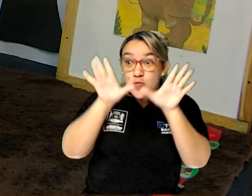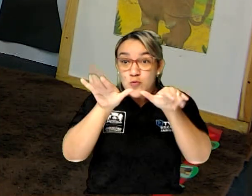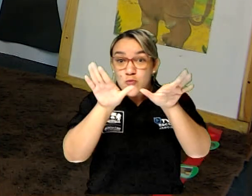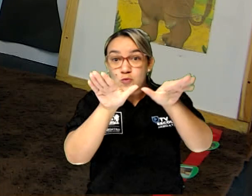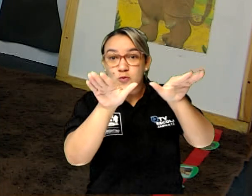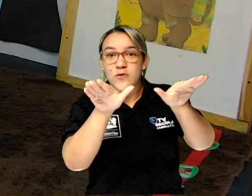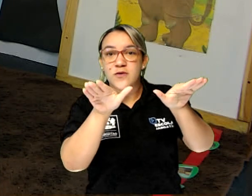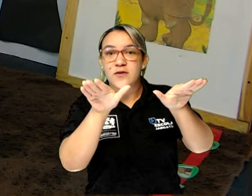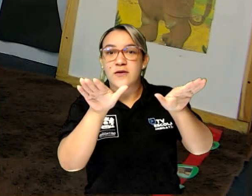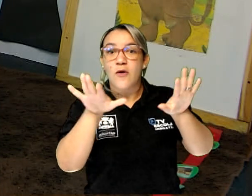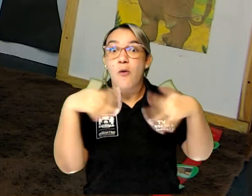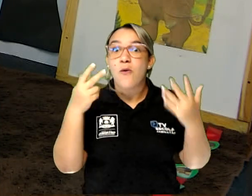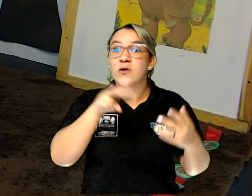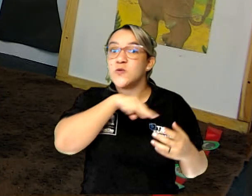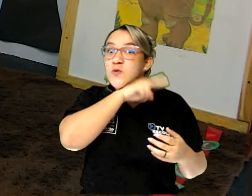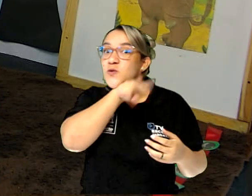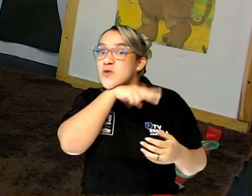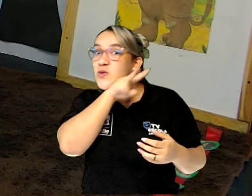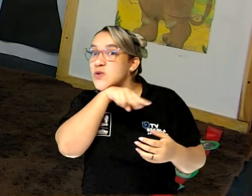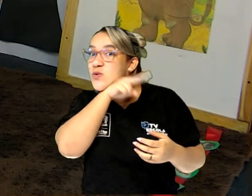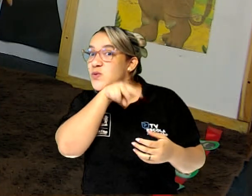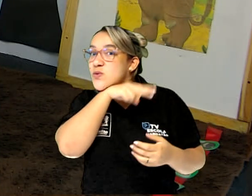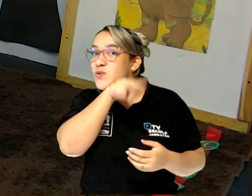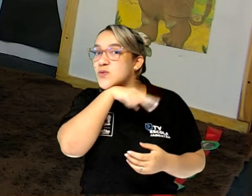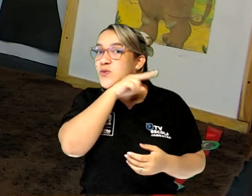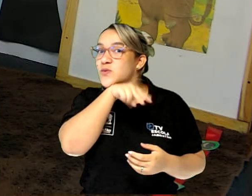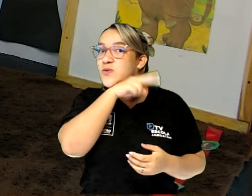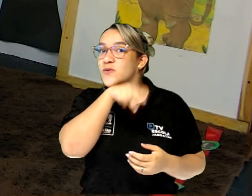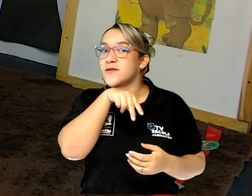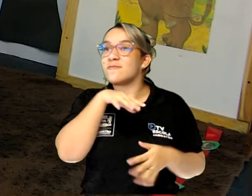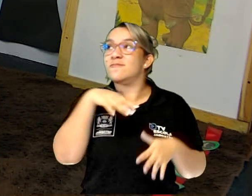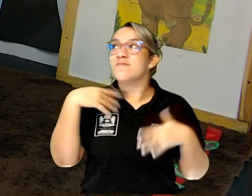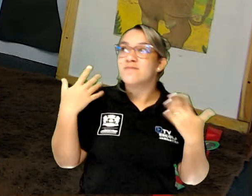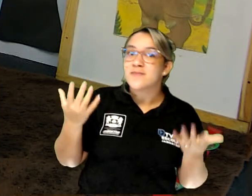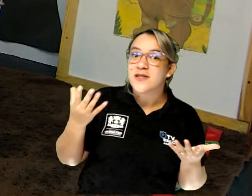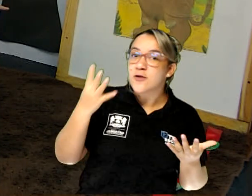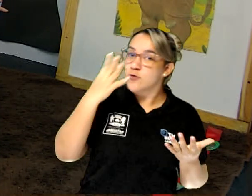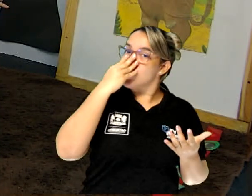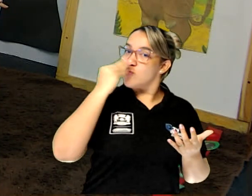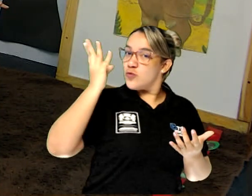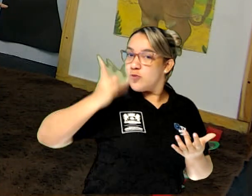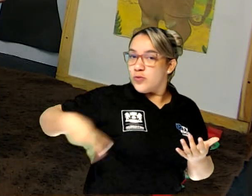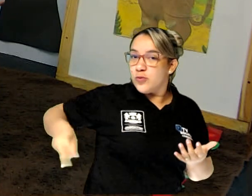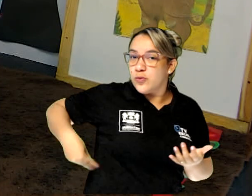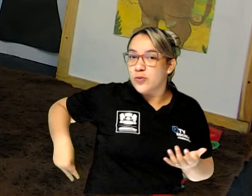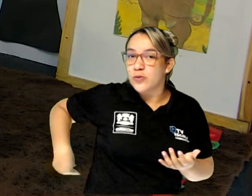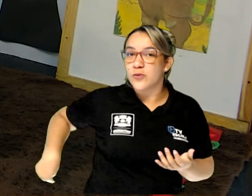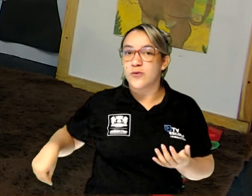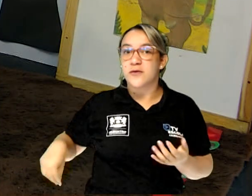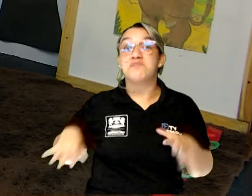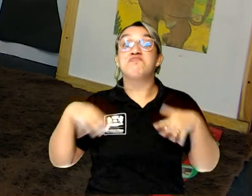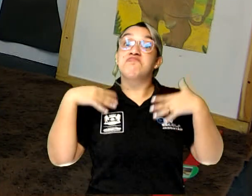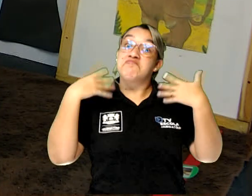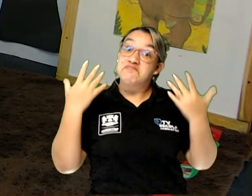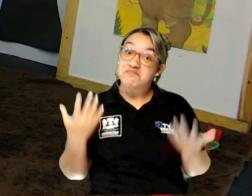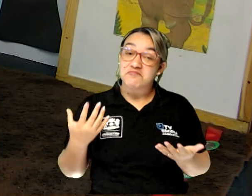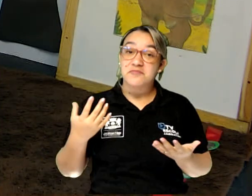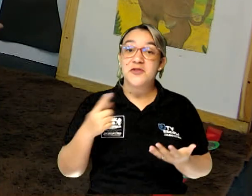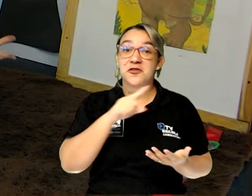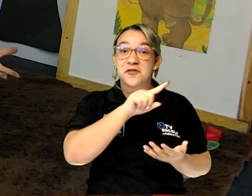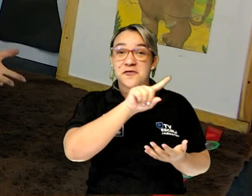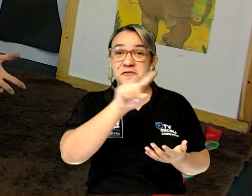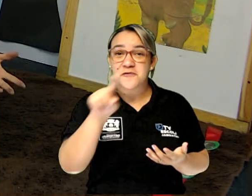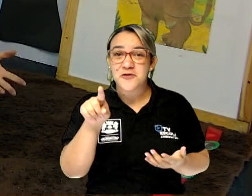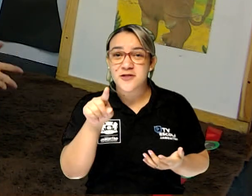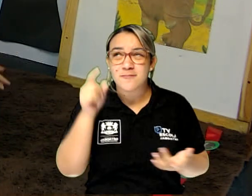Será que foi a cobra? Será que foi a raposa? Bom, aí fica